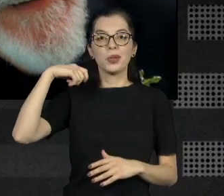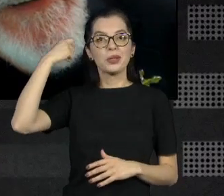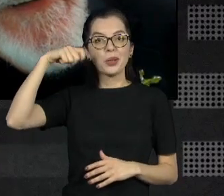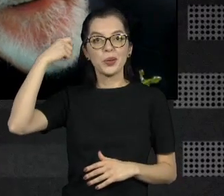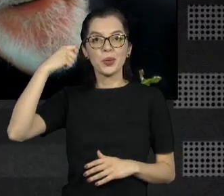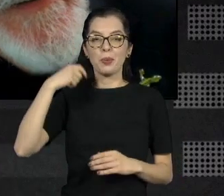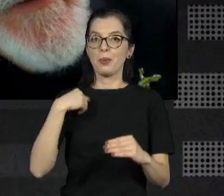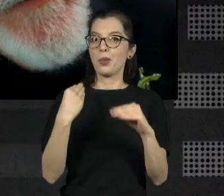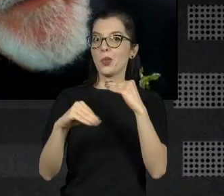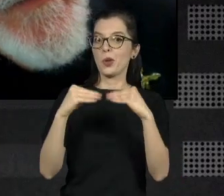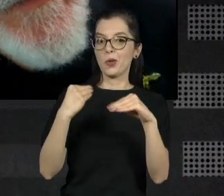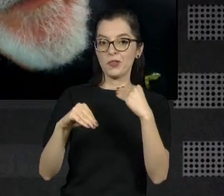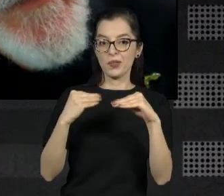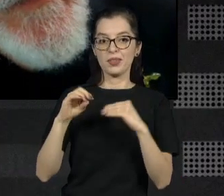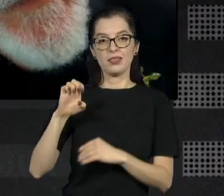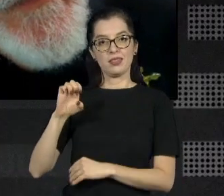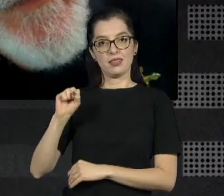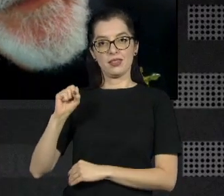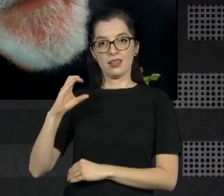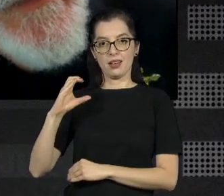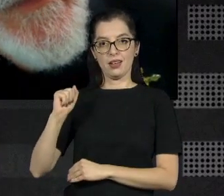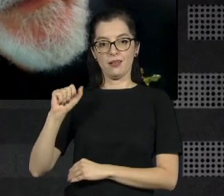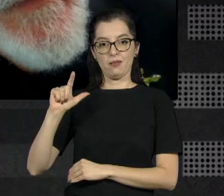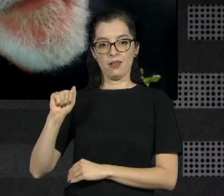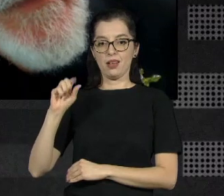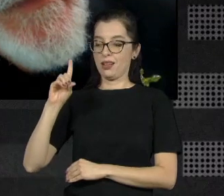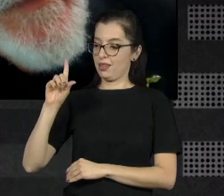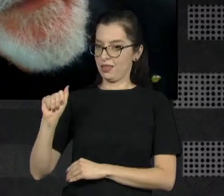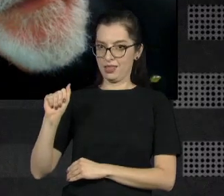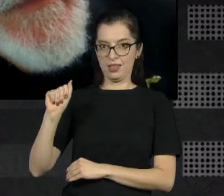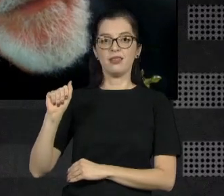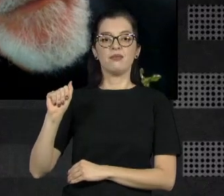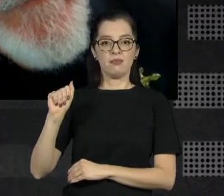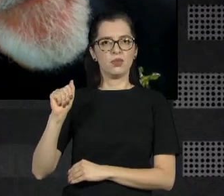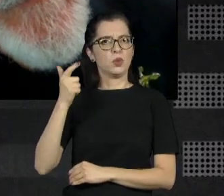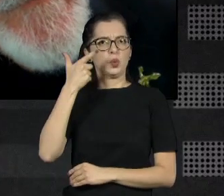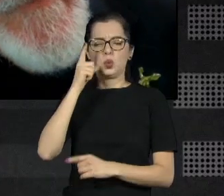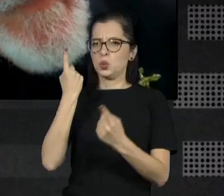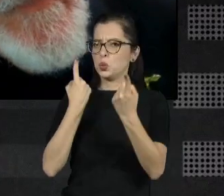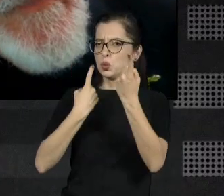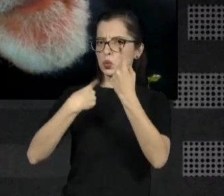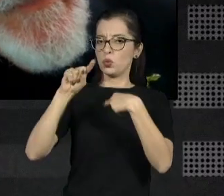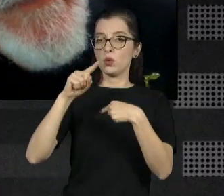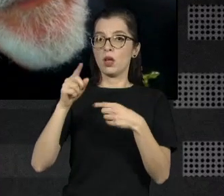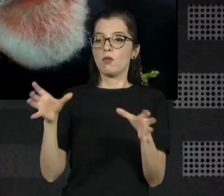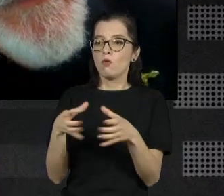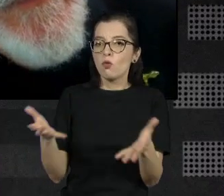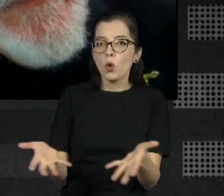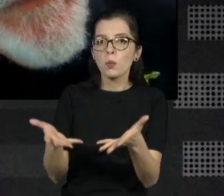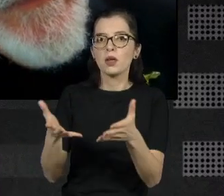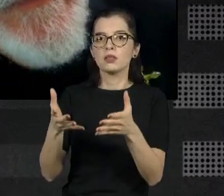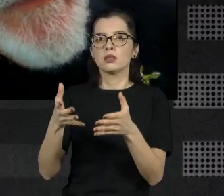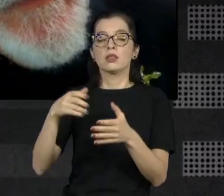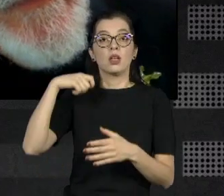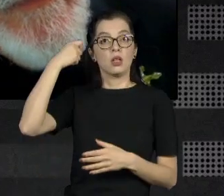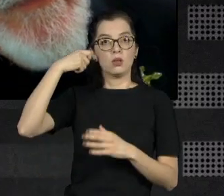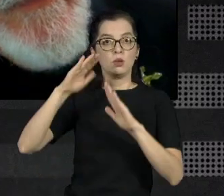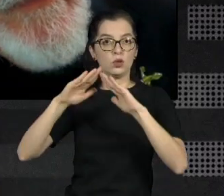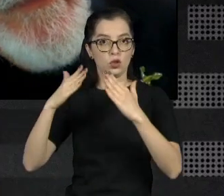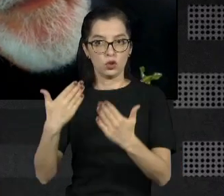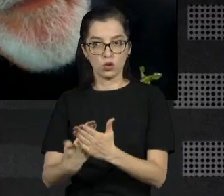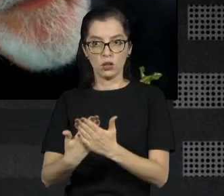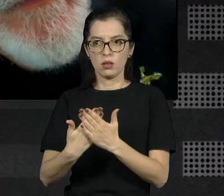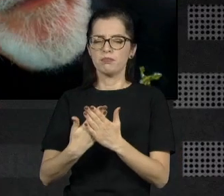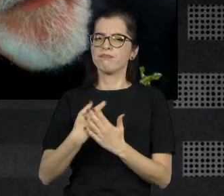Você havia acabado de se formar na escola de arte dramática e eu pensei, esse